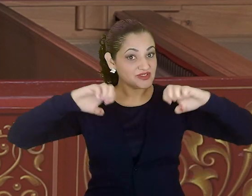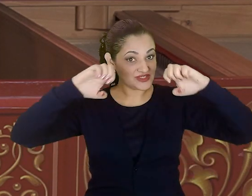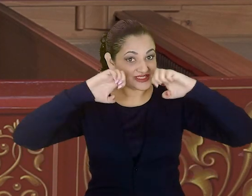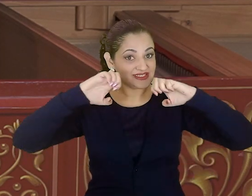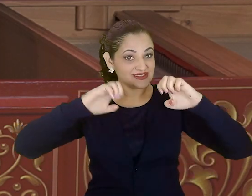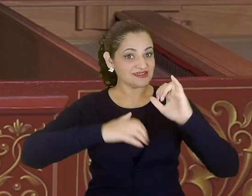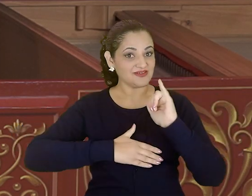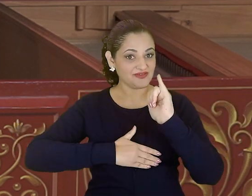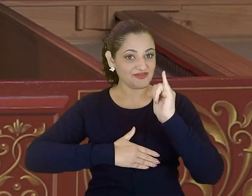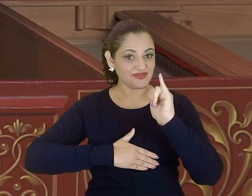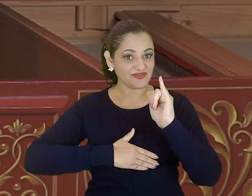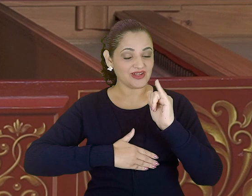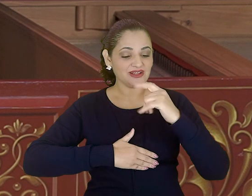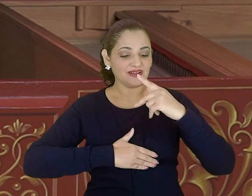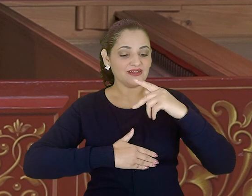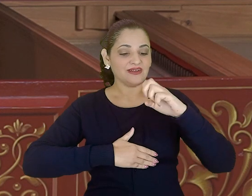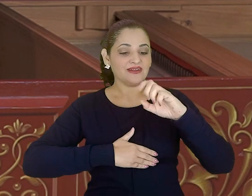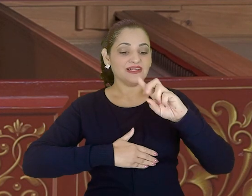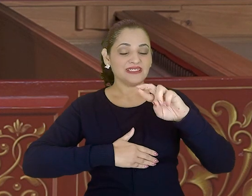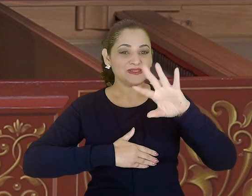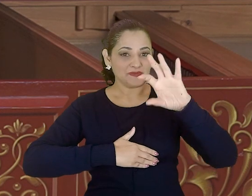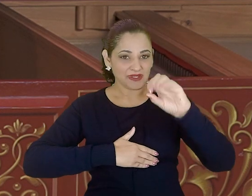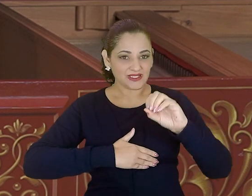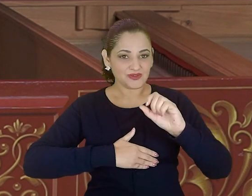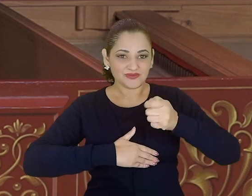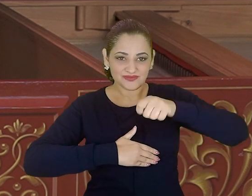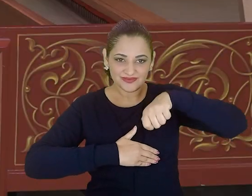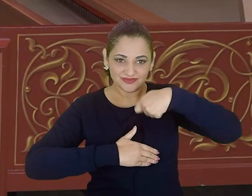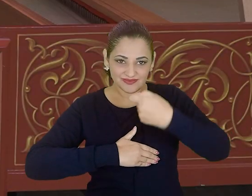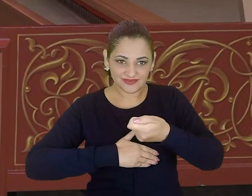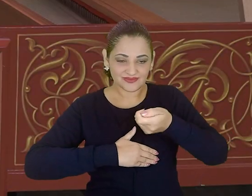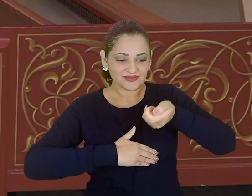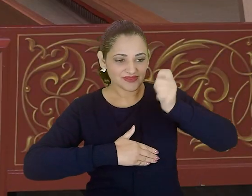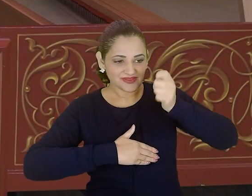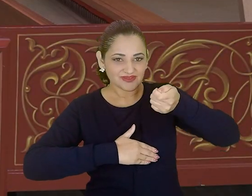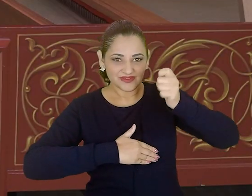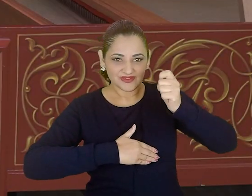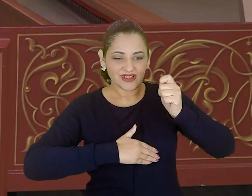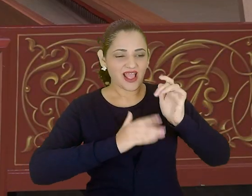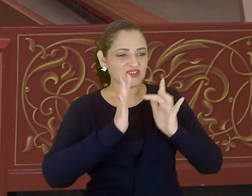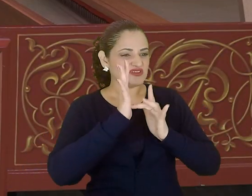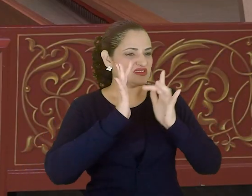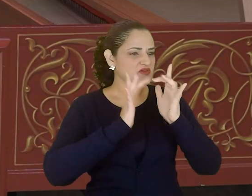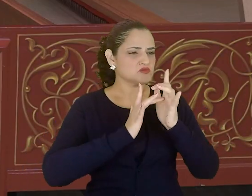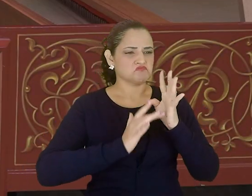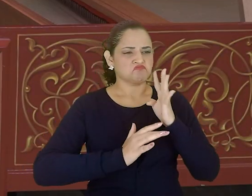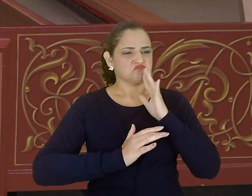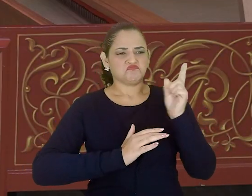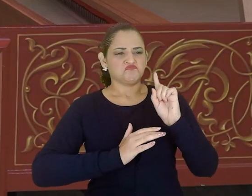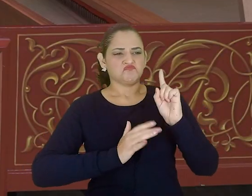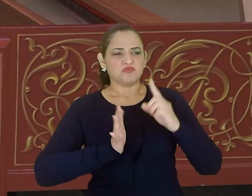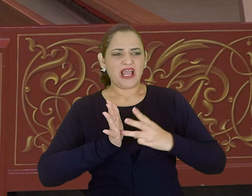contando de Pedro, que negou Jesus três vezes, após ele ouvir o galo cantar,